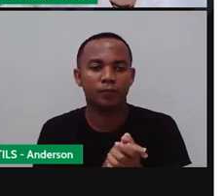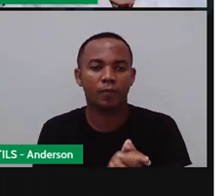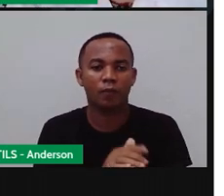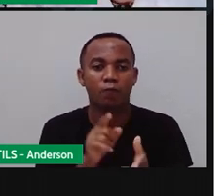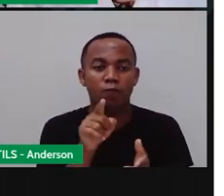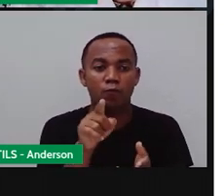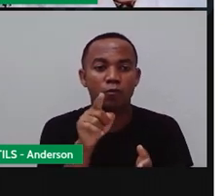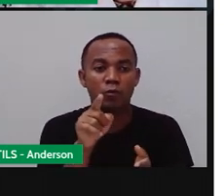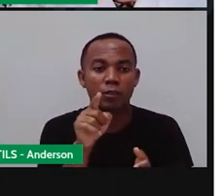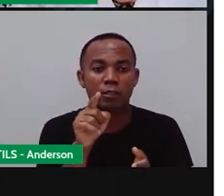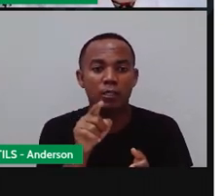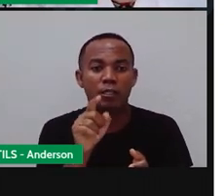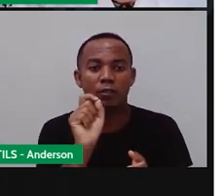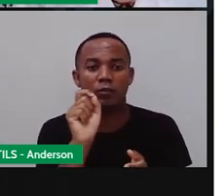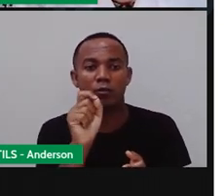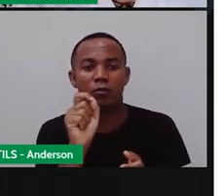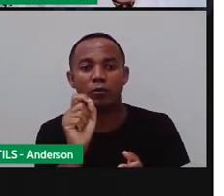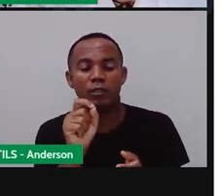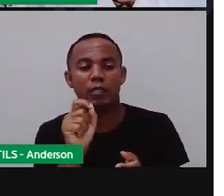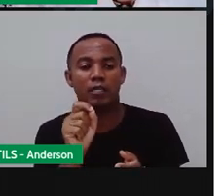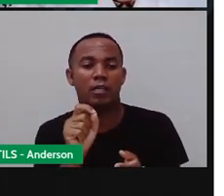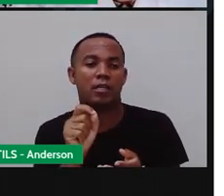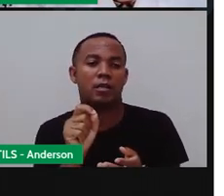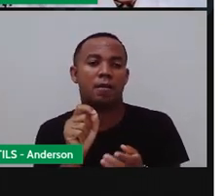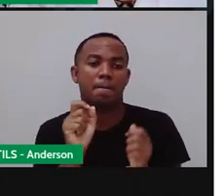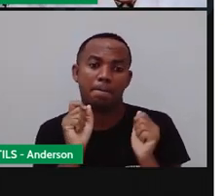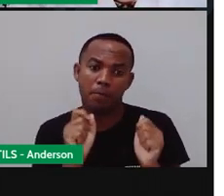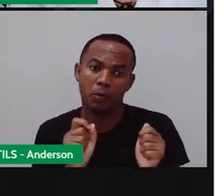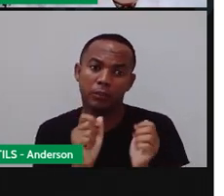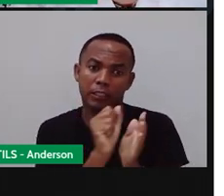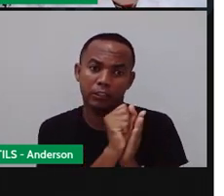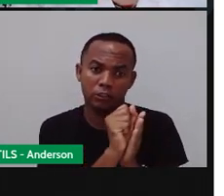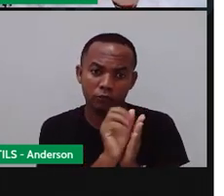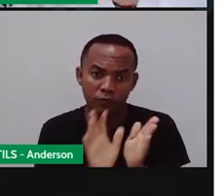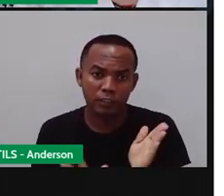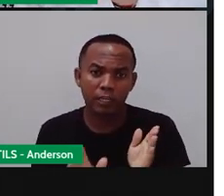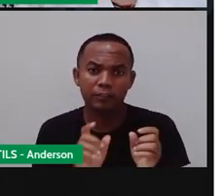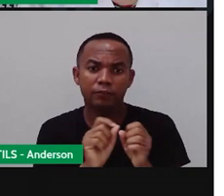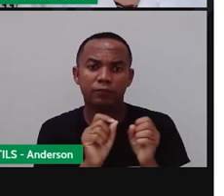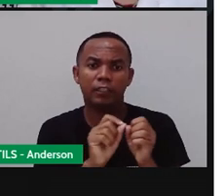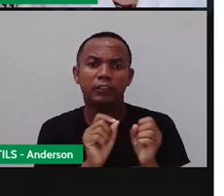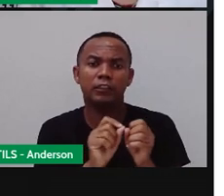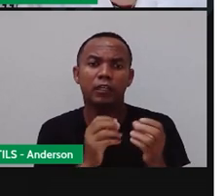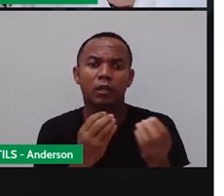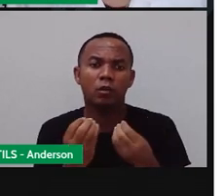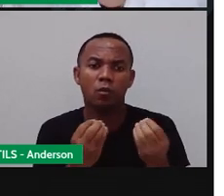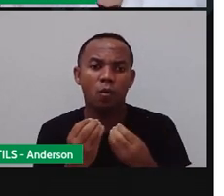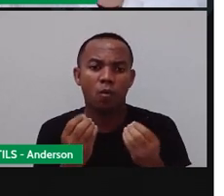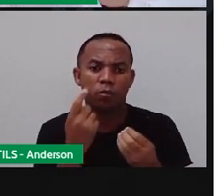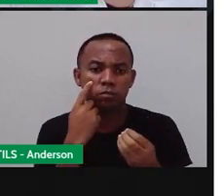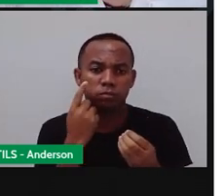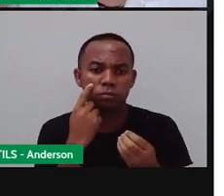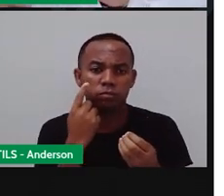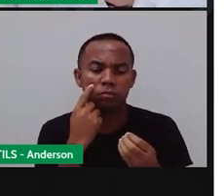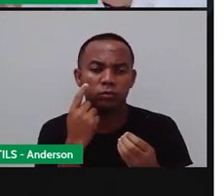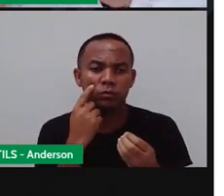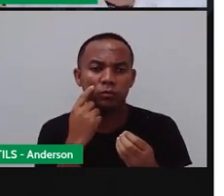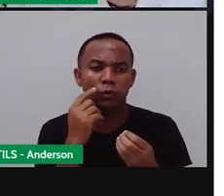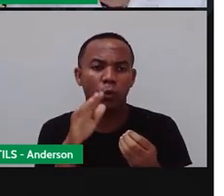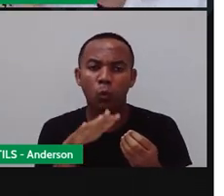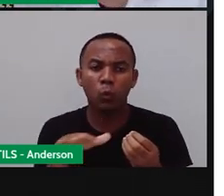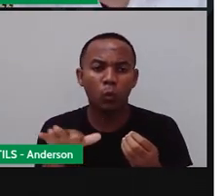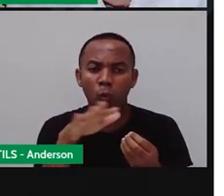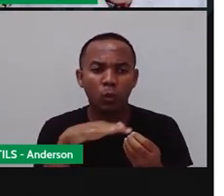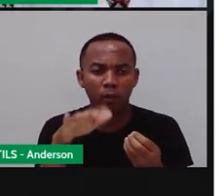fizessem atividade do Hemisfério Sul. Não foi isso? Então a PRO quer ver os resultados, né? Quer ver todo mundo aqui